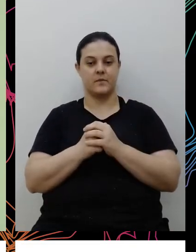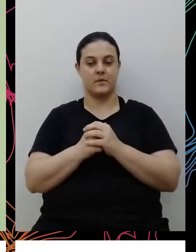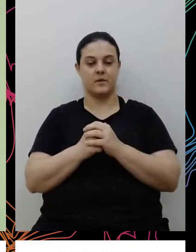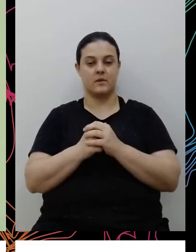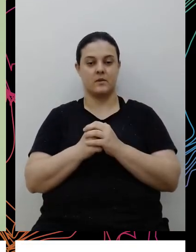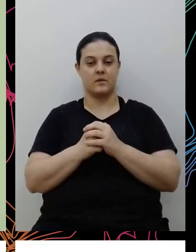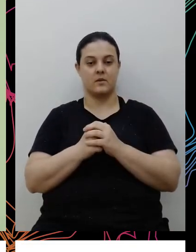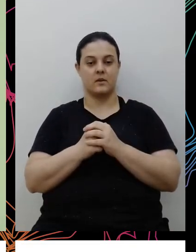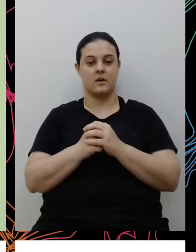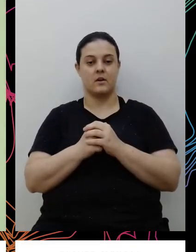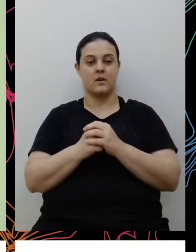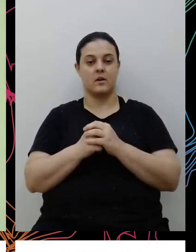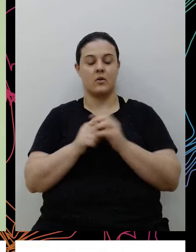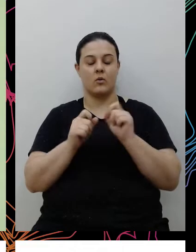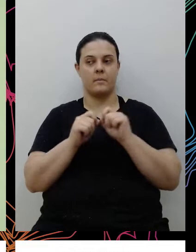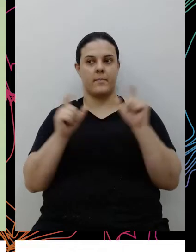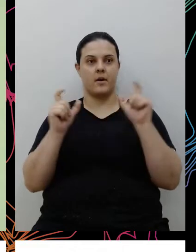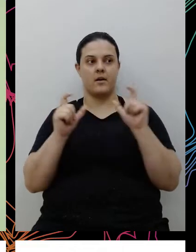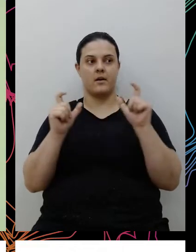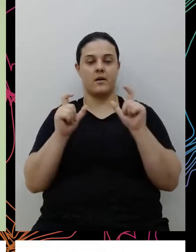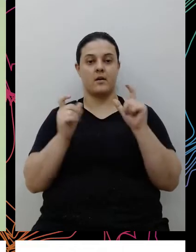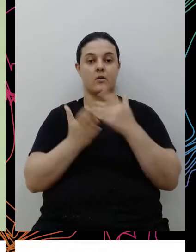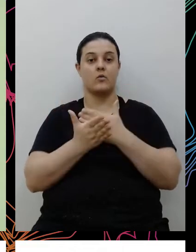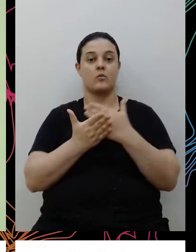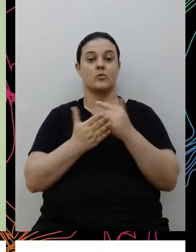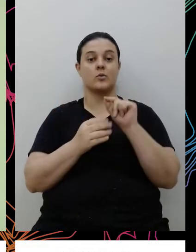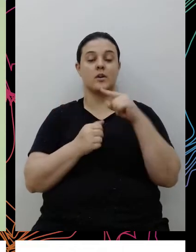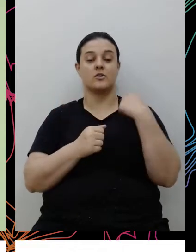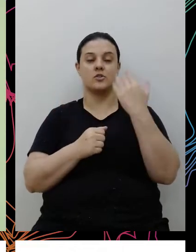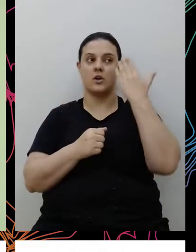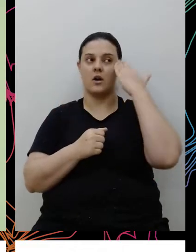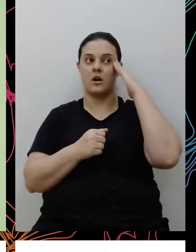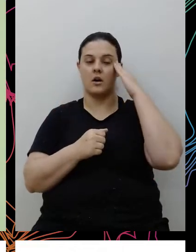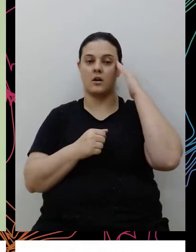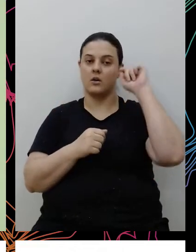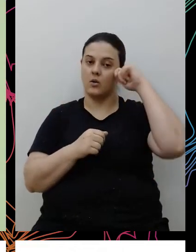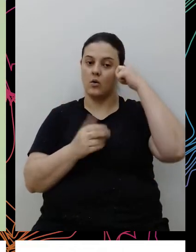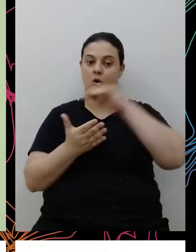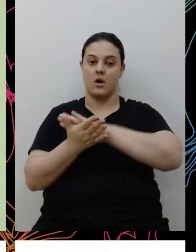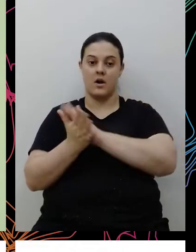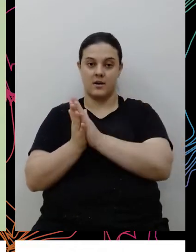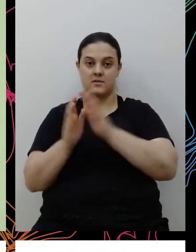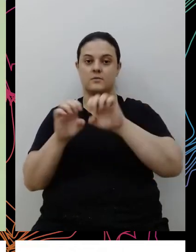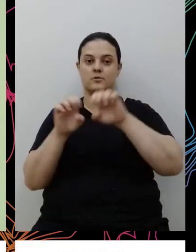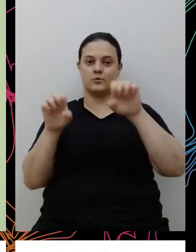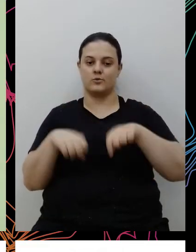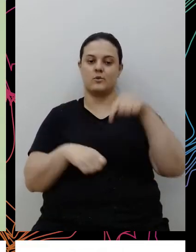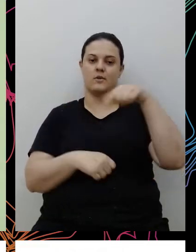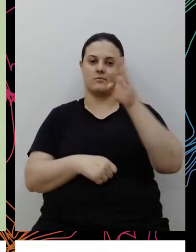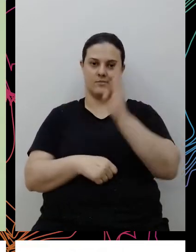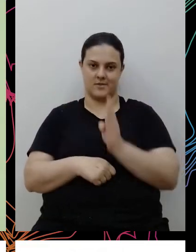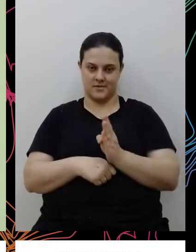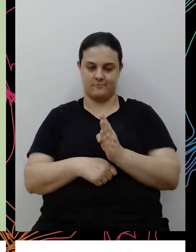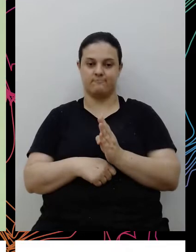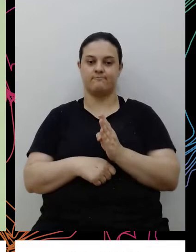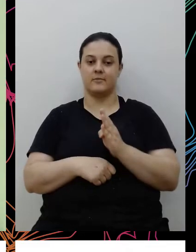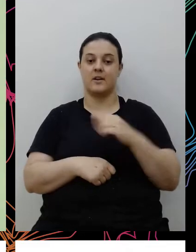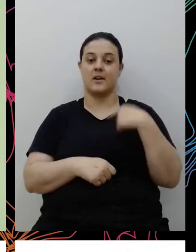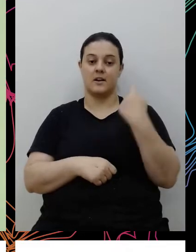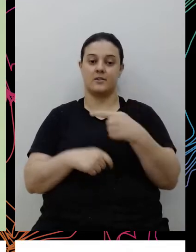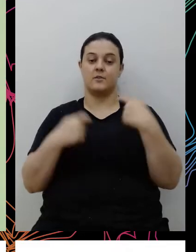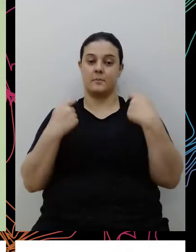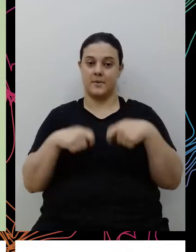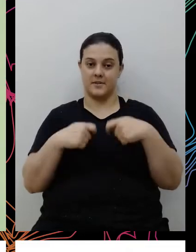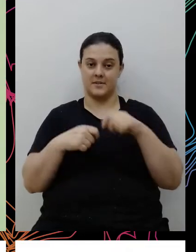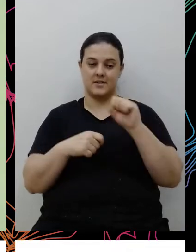acho que o start foi quando a gente entendeu que o racismo, ele é estrutural no Brasil, né, eu acho que a gente precisa, a Scarlett